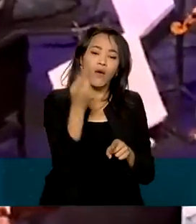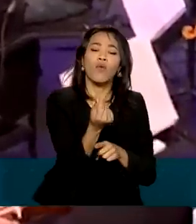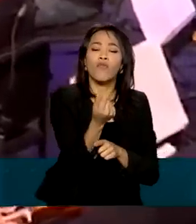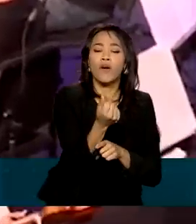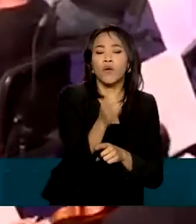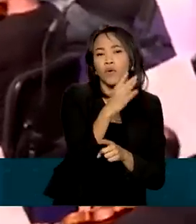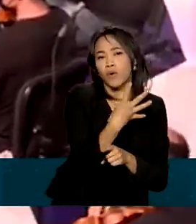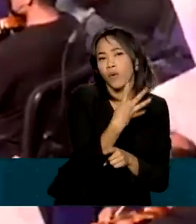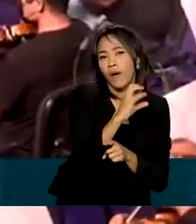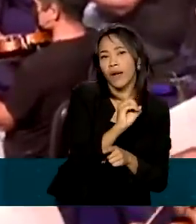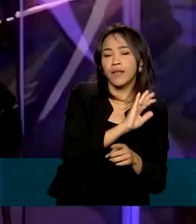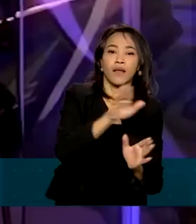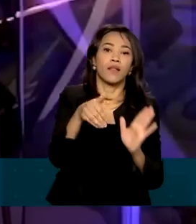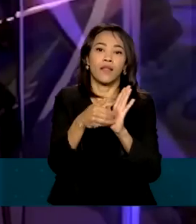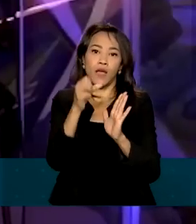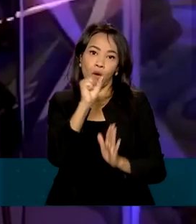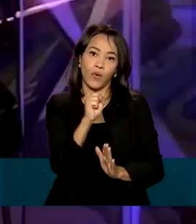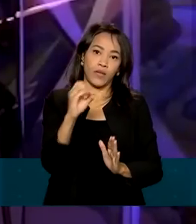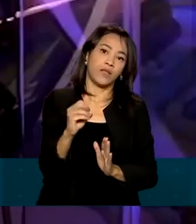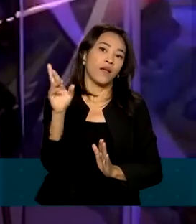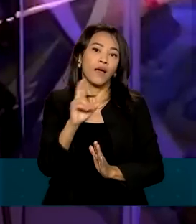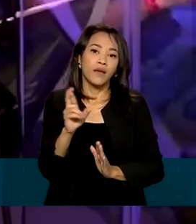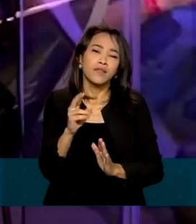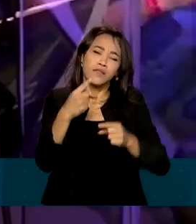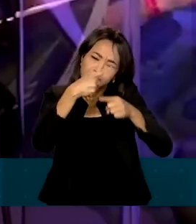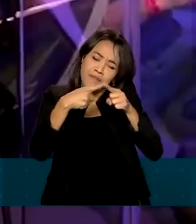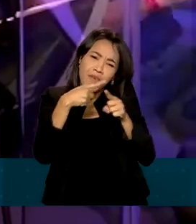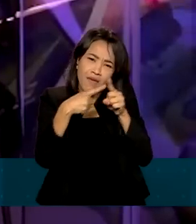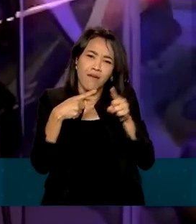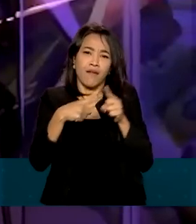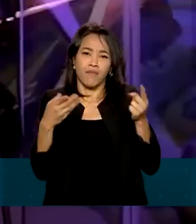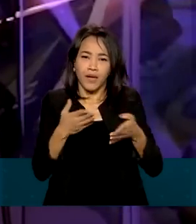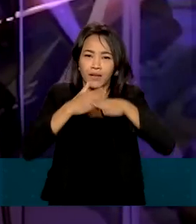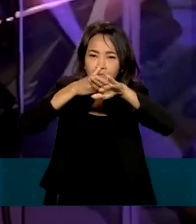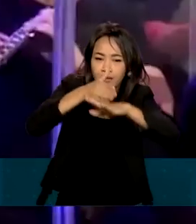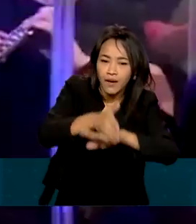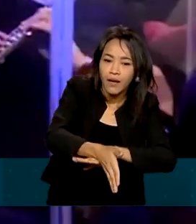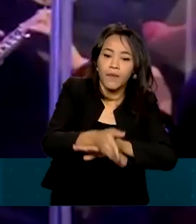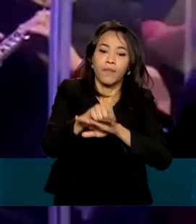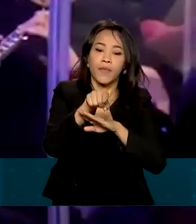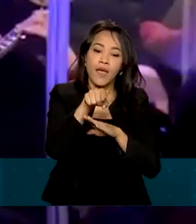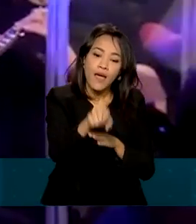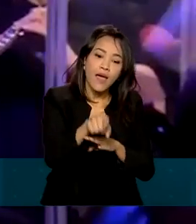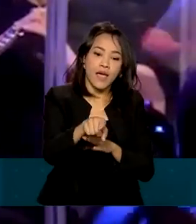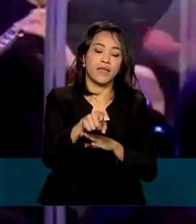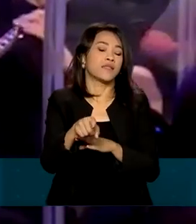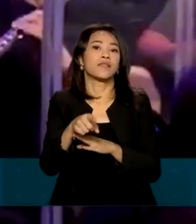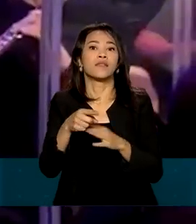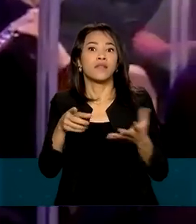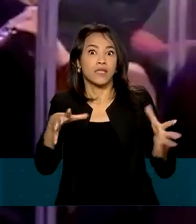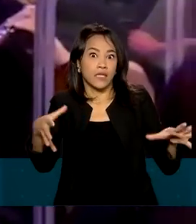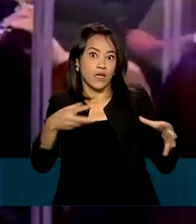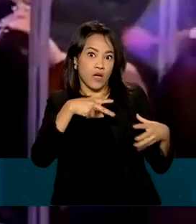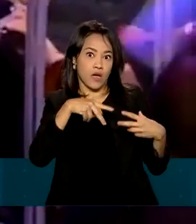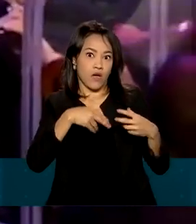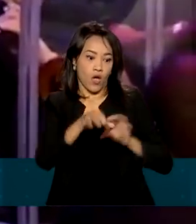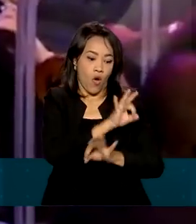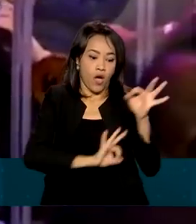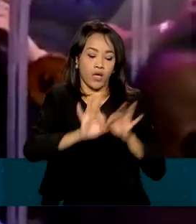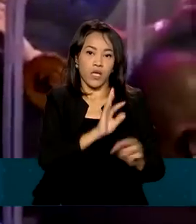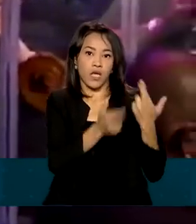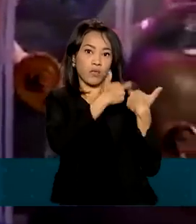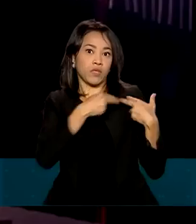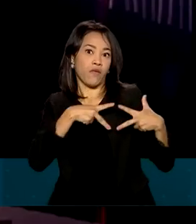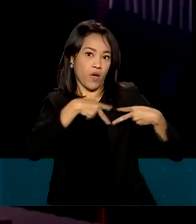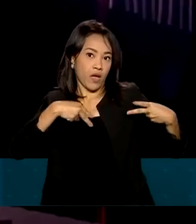a 80 reais a inteira, com direito à meia-entrada. A gerente de patrocínio e eventos da Petrobras lembra que a orquestra